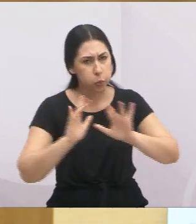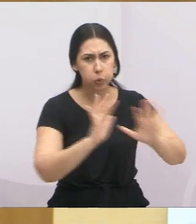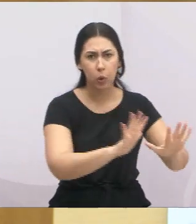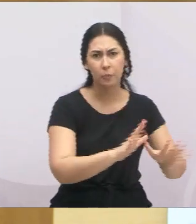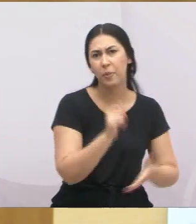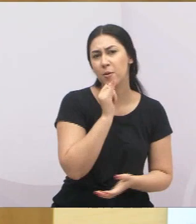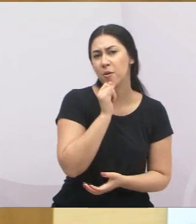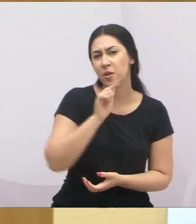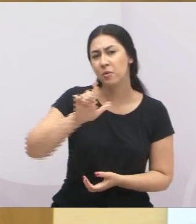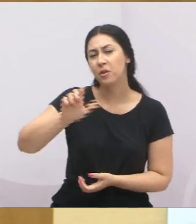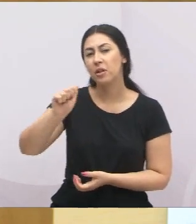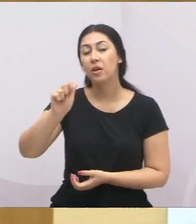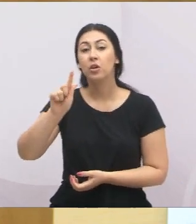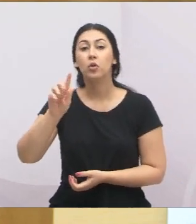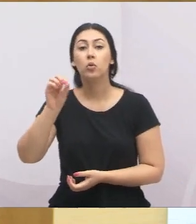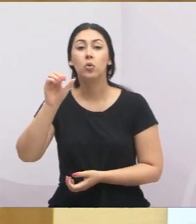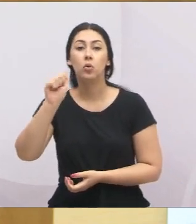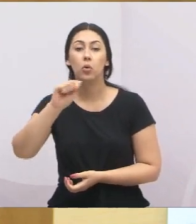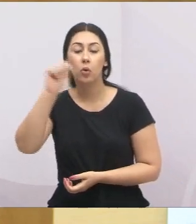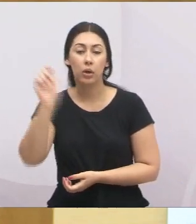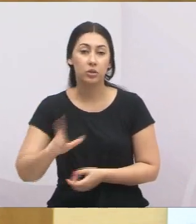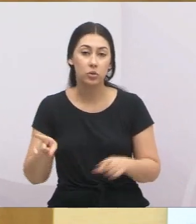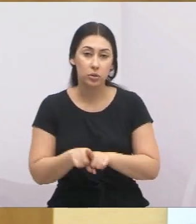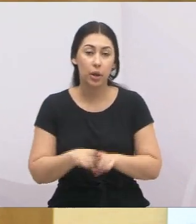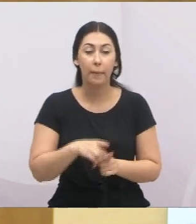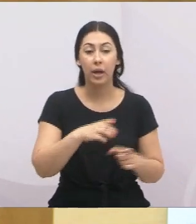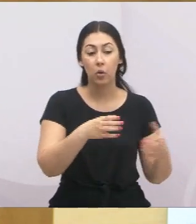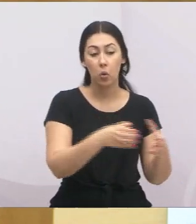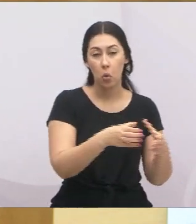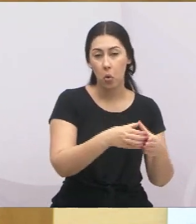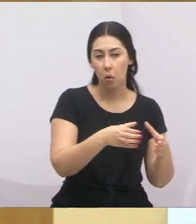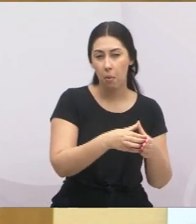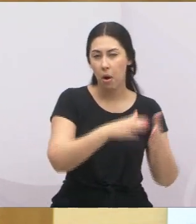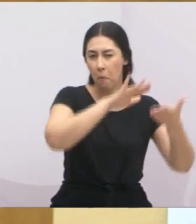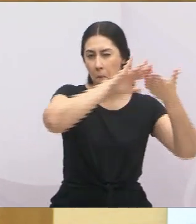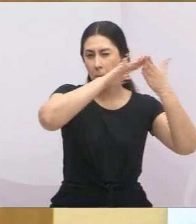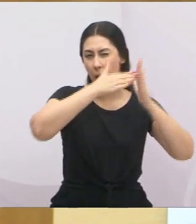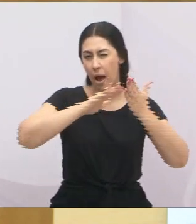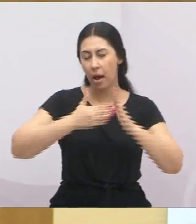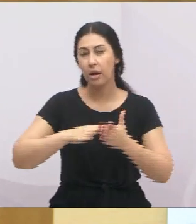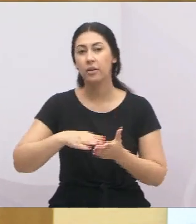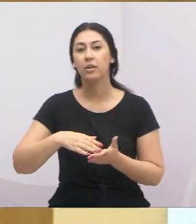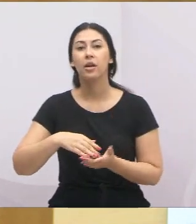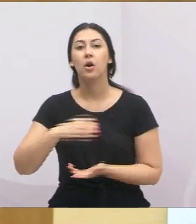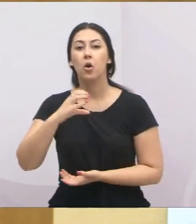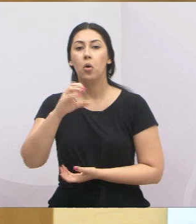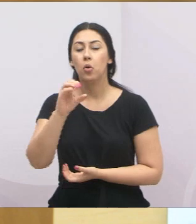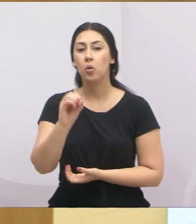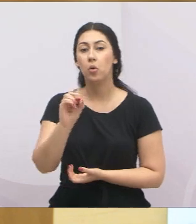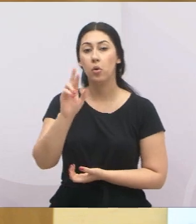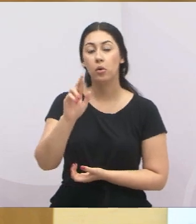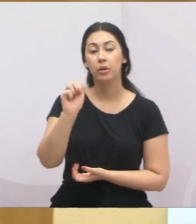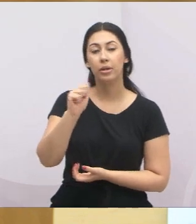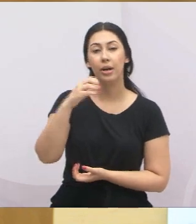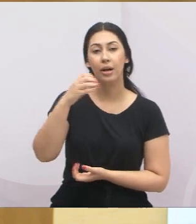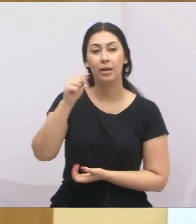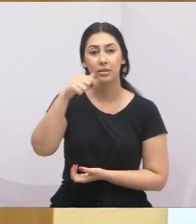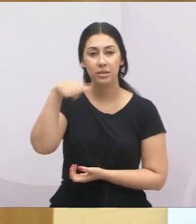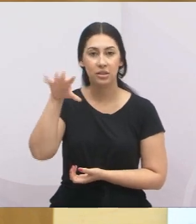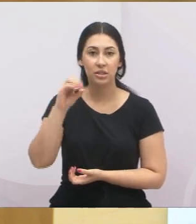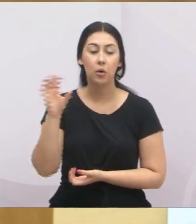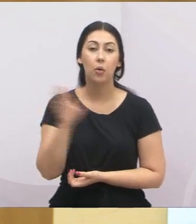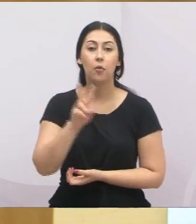aqui no Coração Valente, e muitas vezes é discriminado, até pela própria população. A gente sente isso, em muitos bairros que a gente vai,